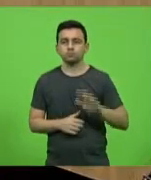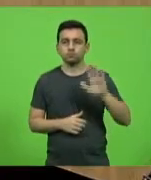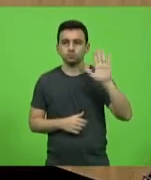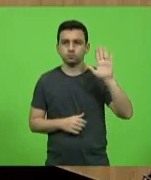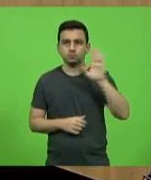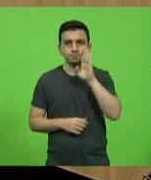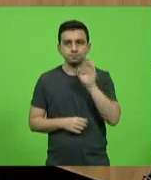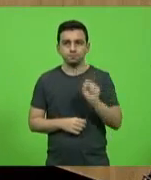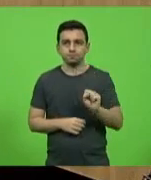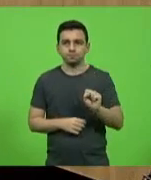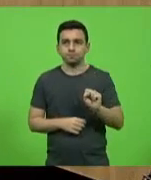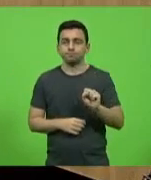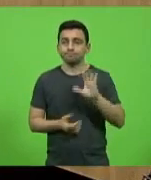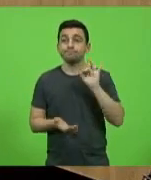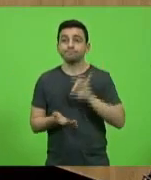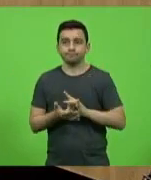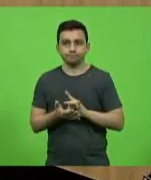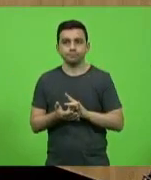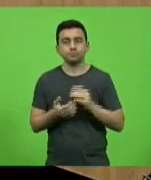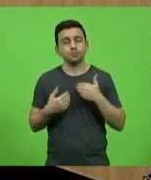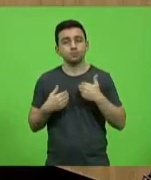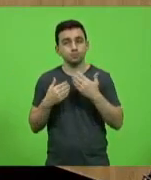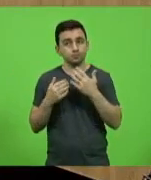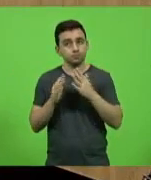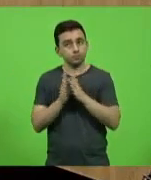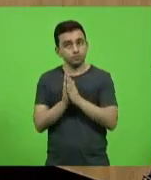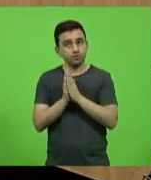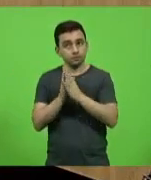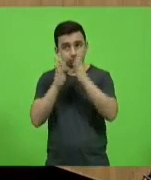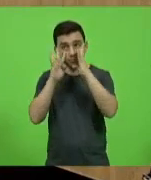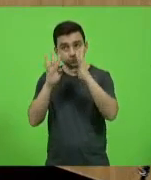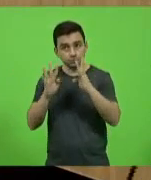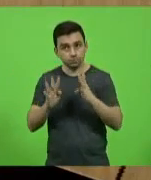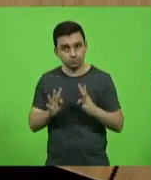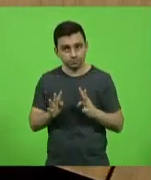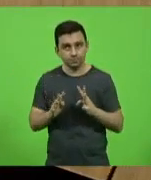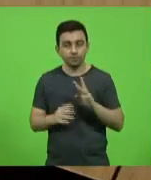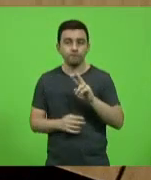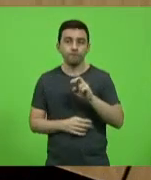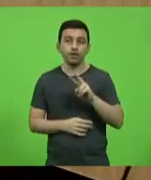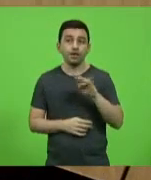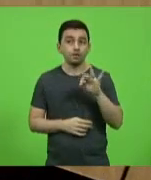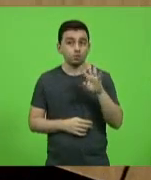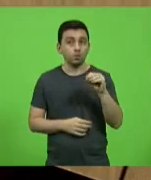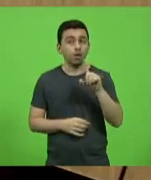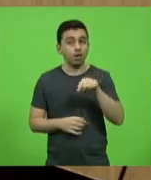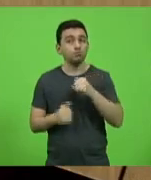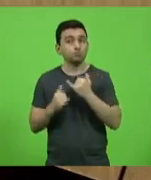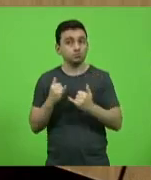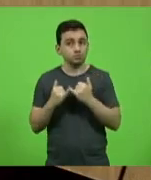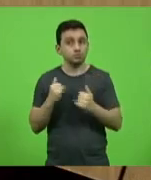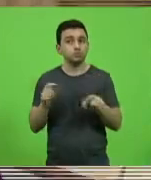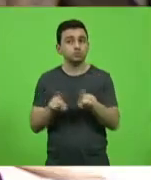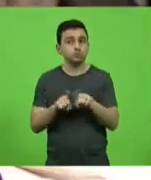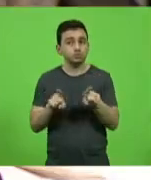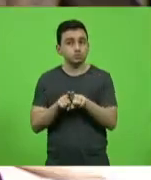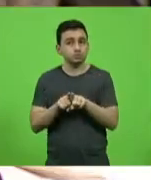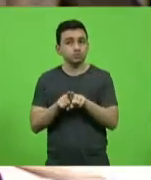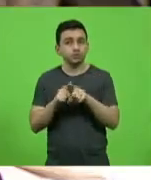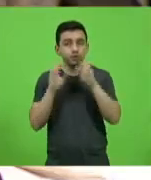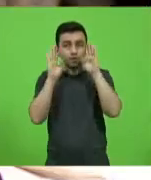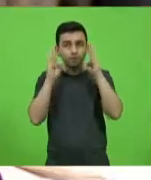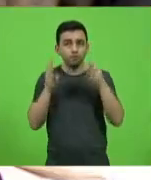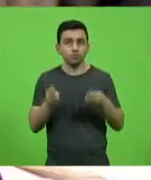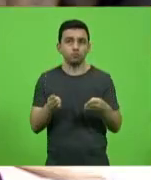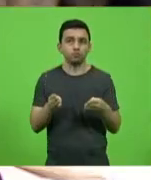novamente, eu só peço uma especial atenção a esse veto porque o veto foi parcial também sobre, especificamente, sobre a